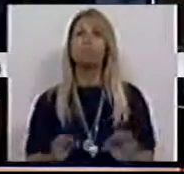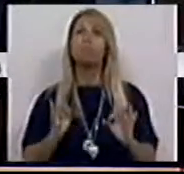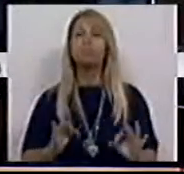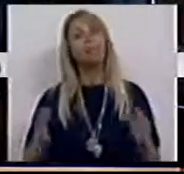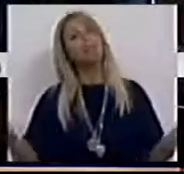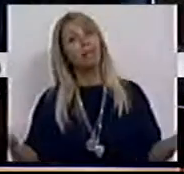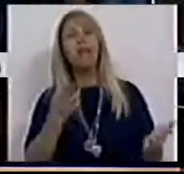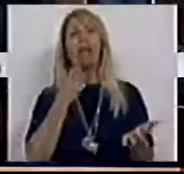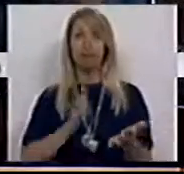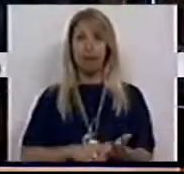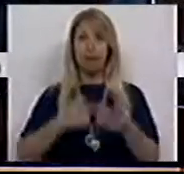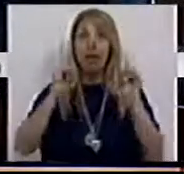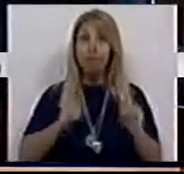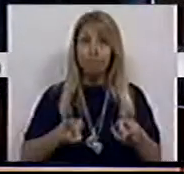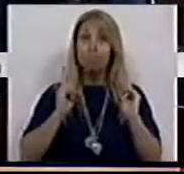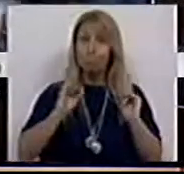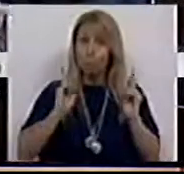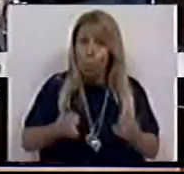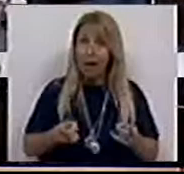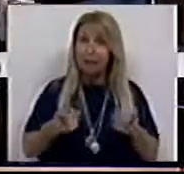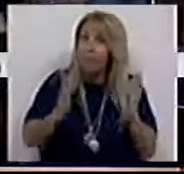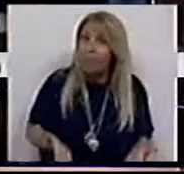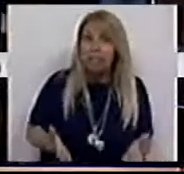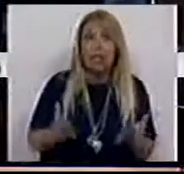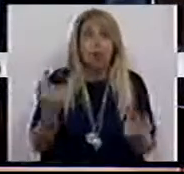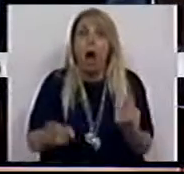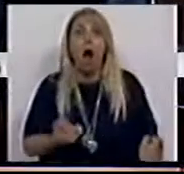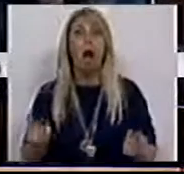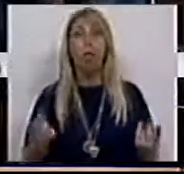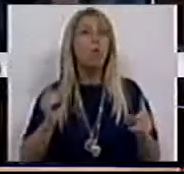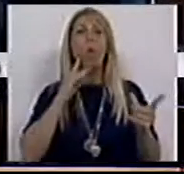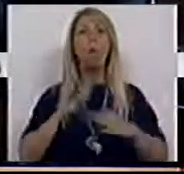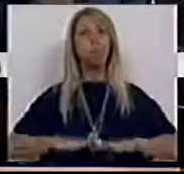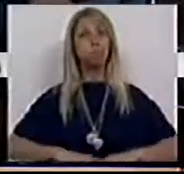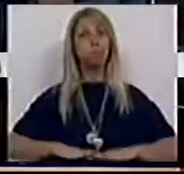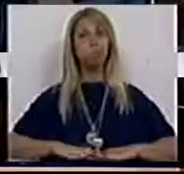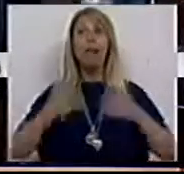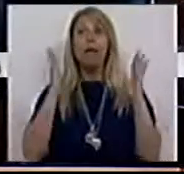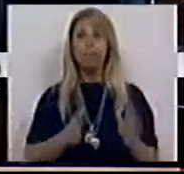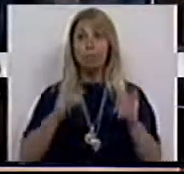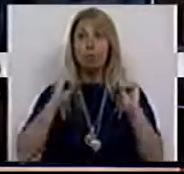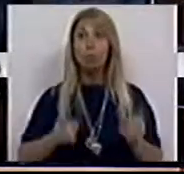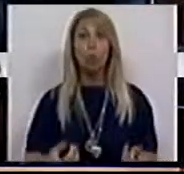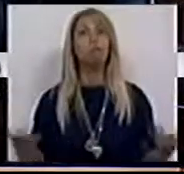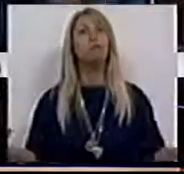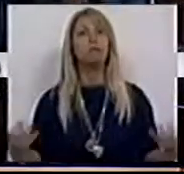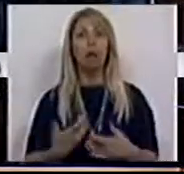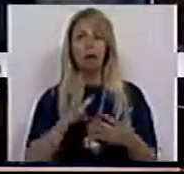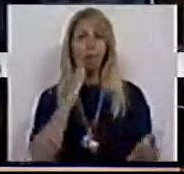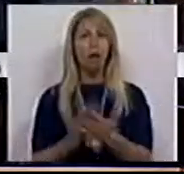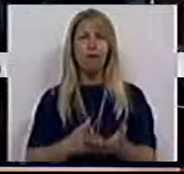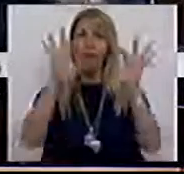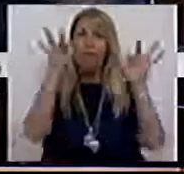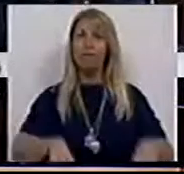começar por algum lado. Não é pela estagnação. É preciso começar exatamente por travar os